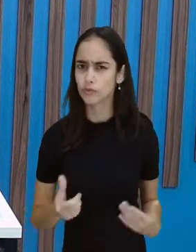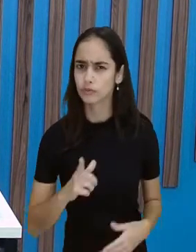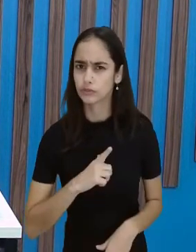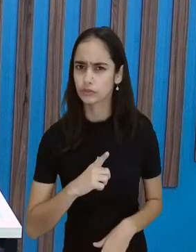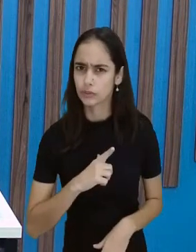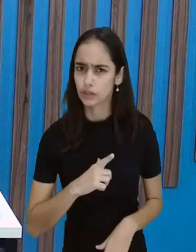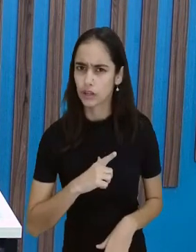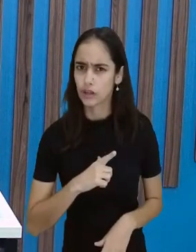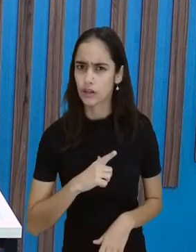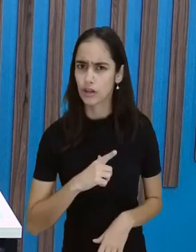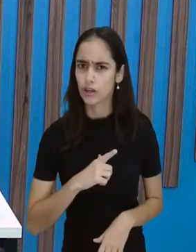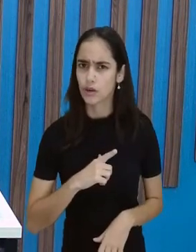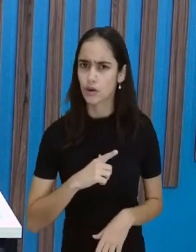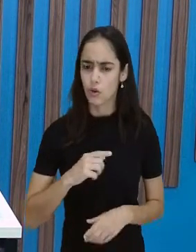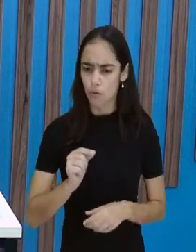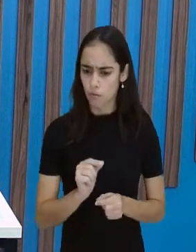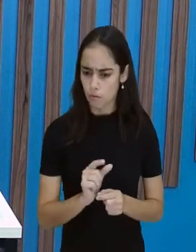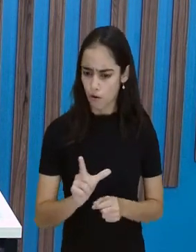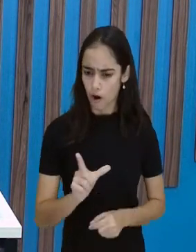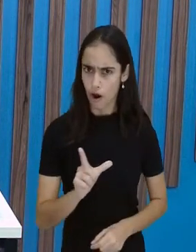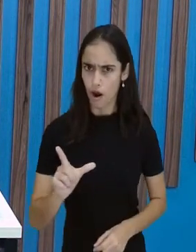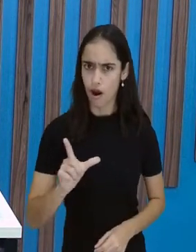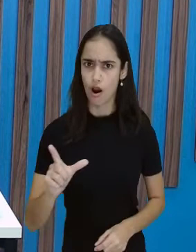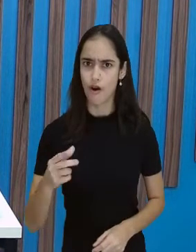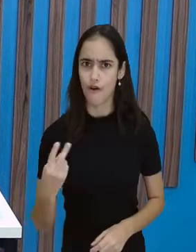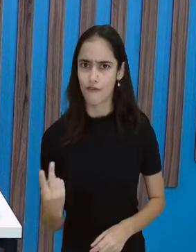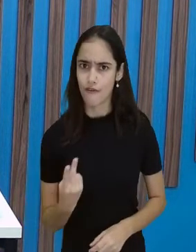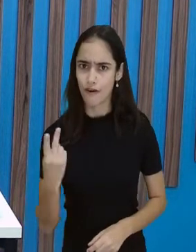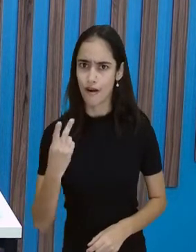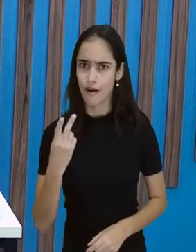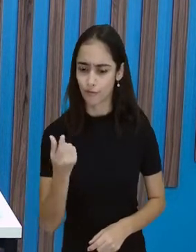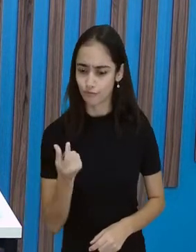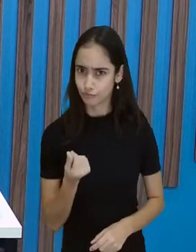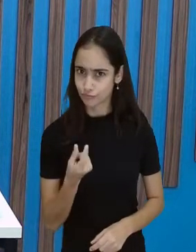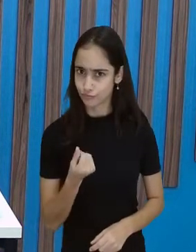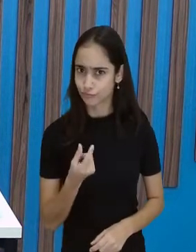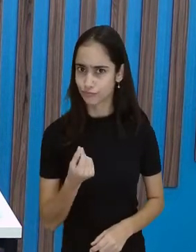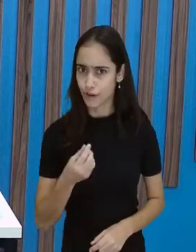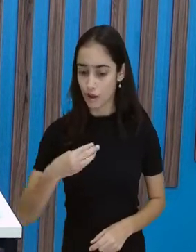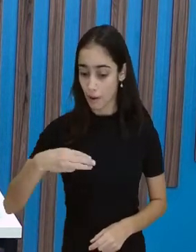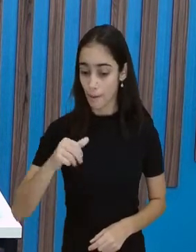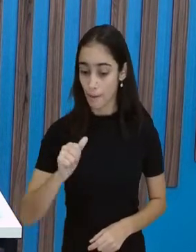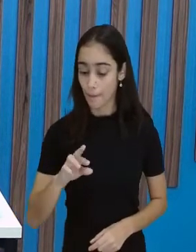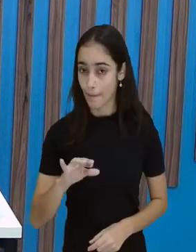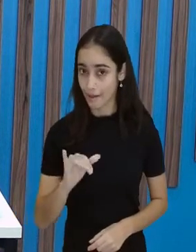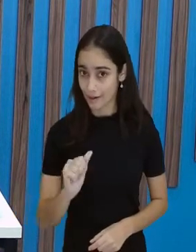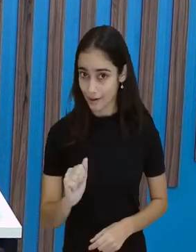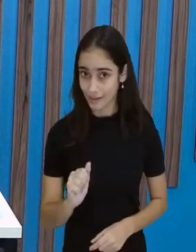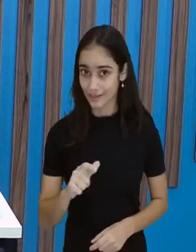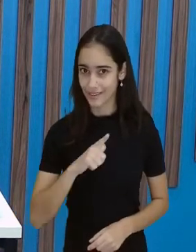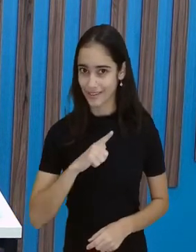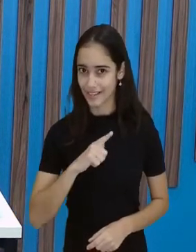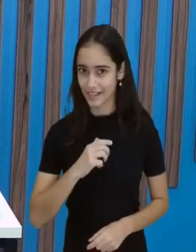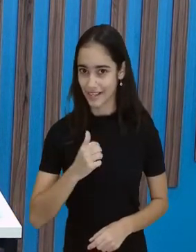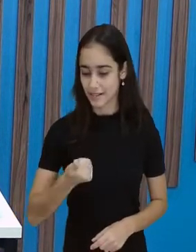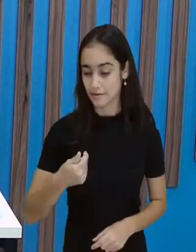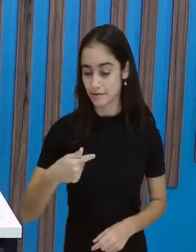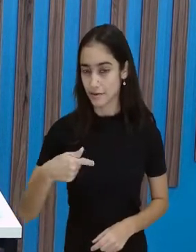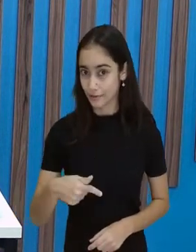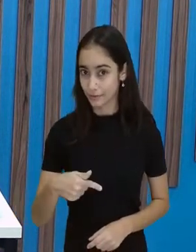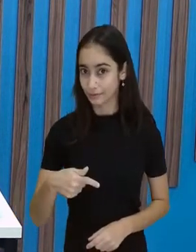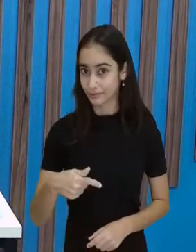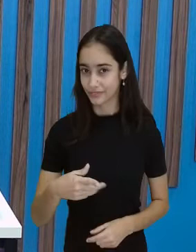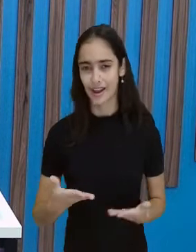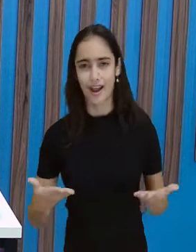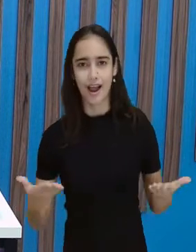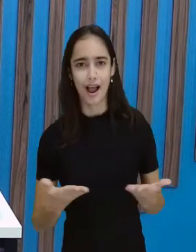A Maria, a gente já sabe que Maria tem 17 reais. Agora vamos descobrir a outra pessoa, Eduarda. Olha aí, ó, lembra que eu